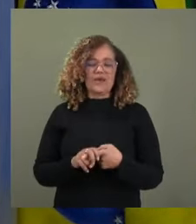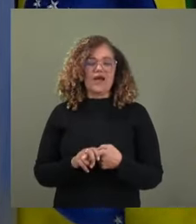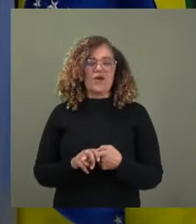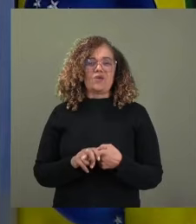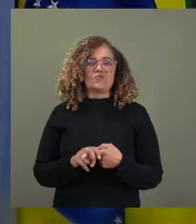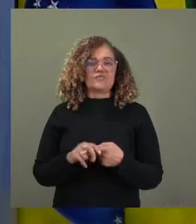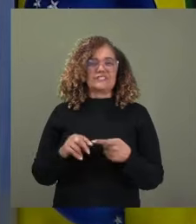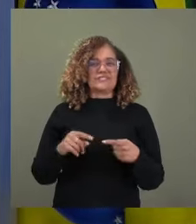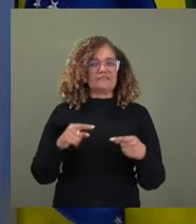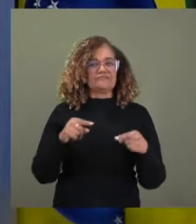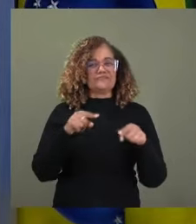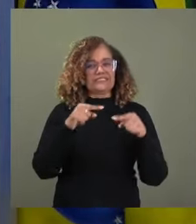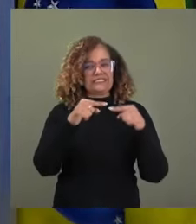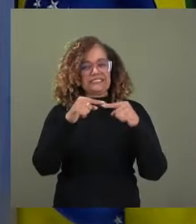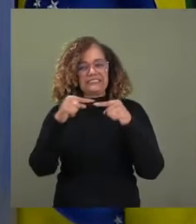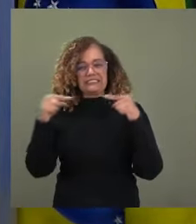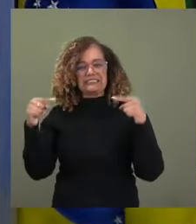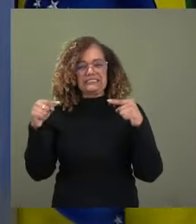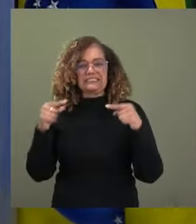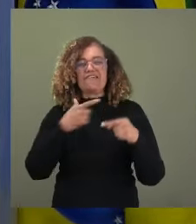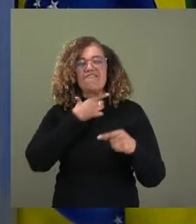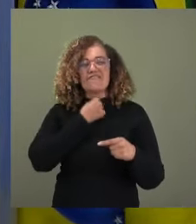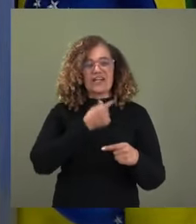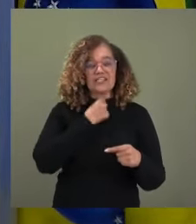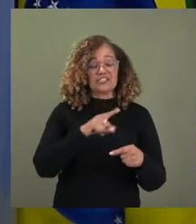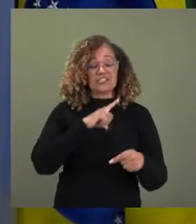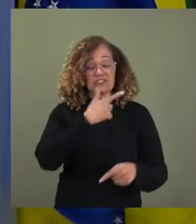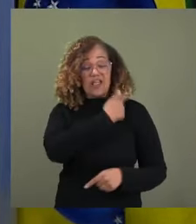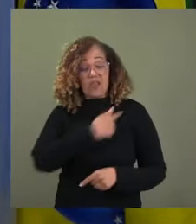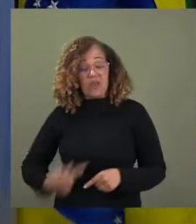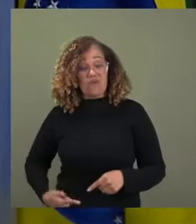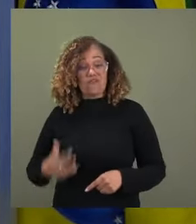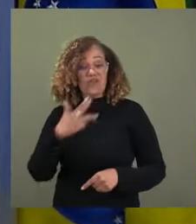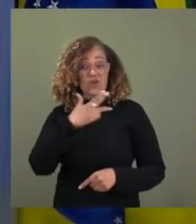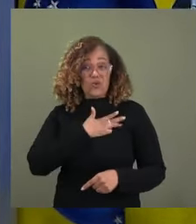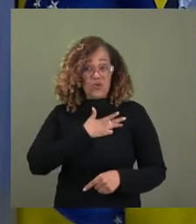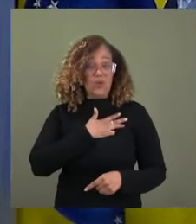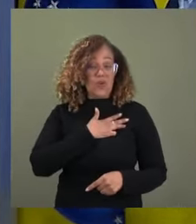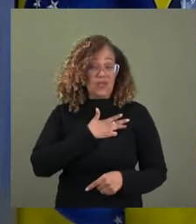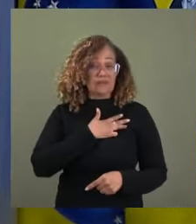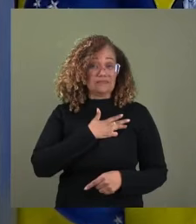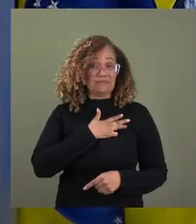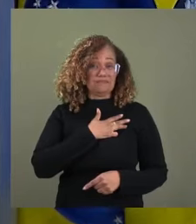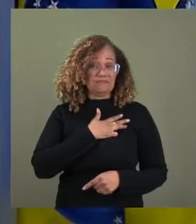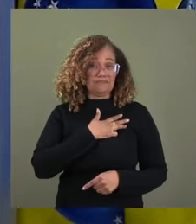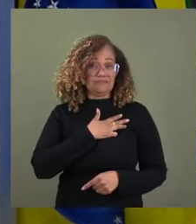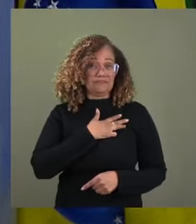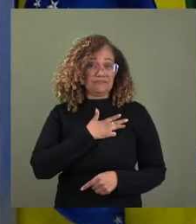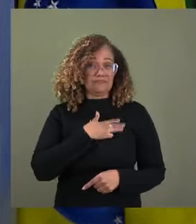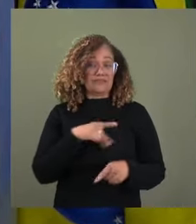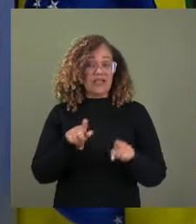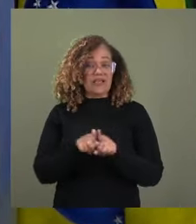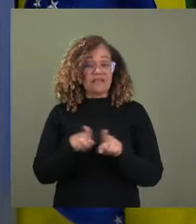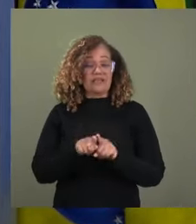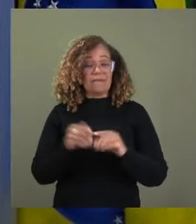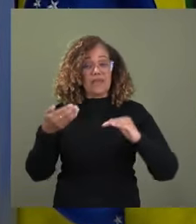claro, flagrante, que existe entre o governo Lula e o Supremo